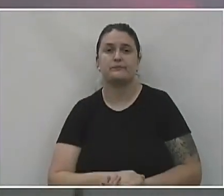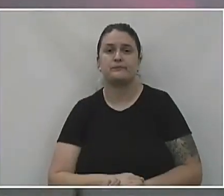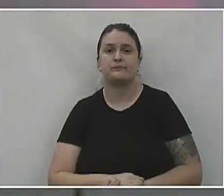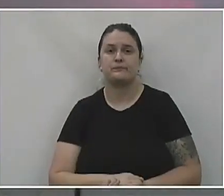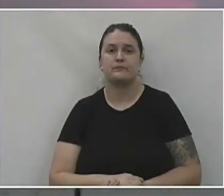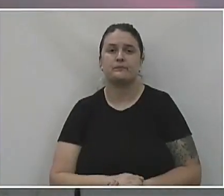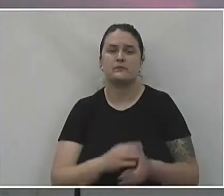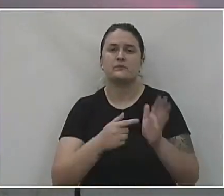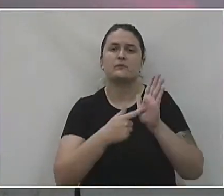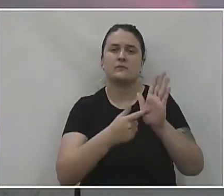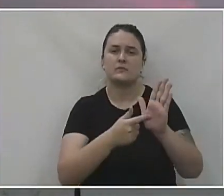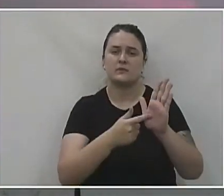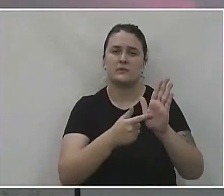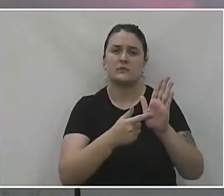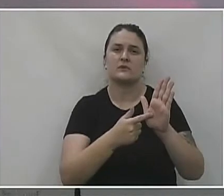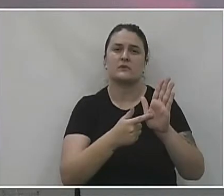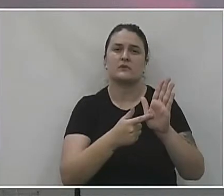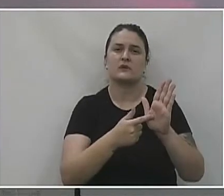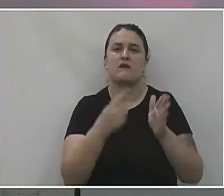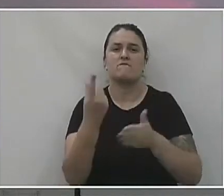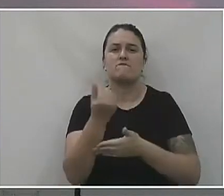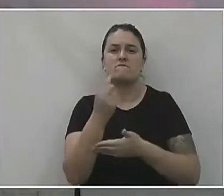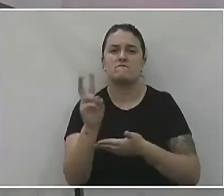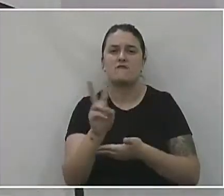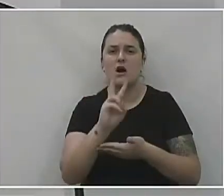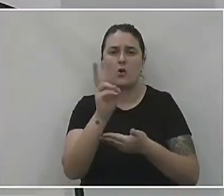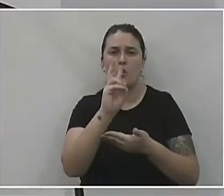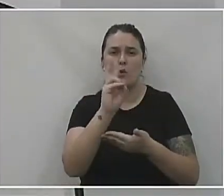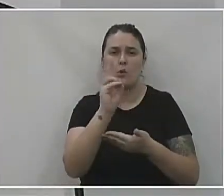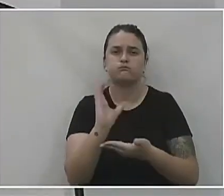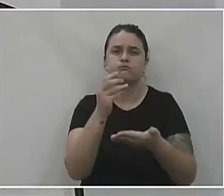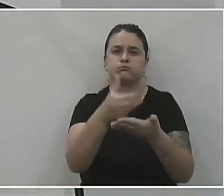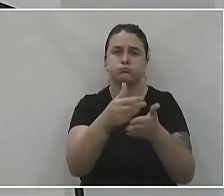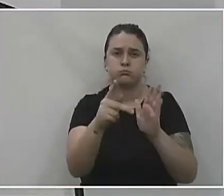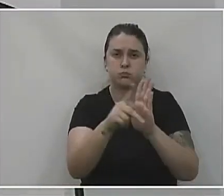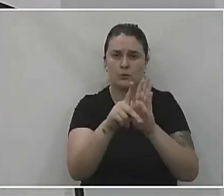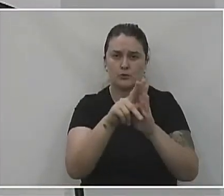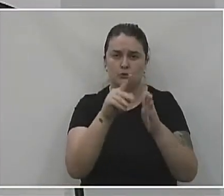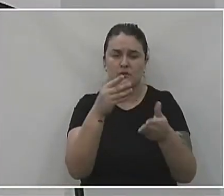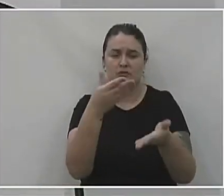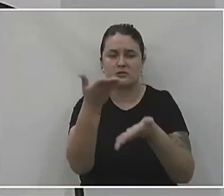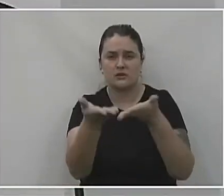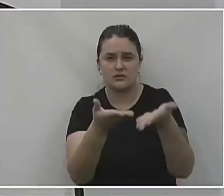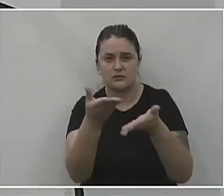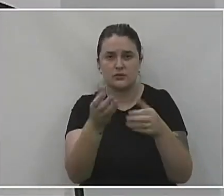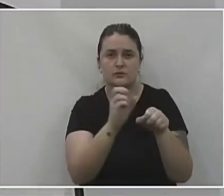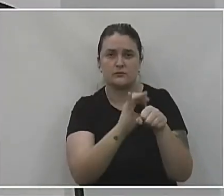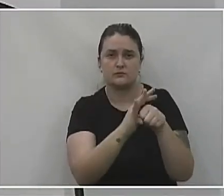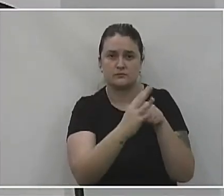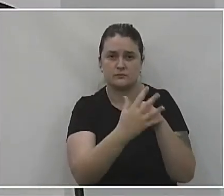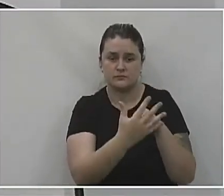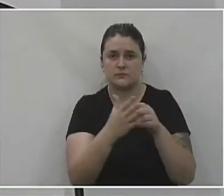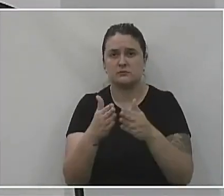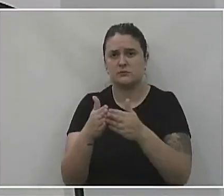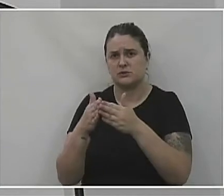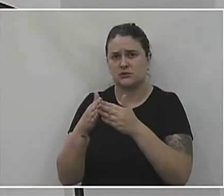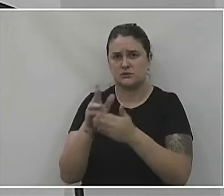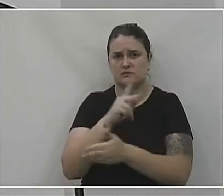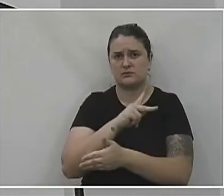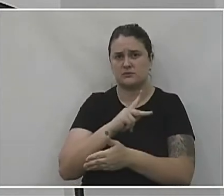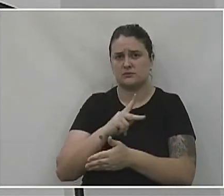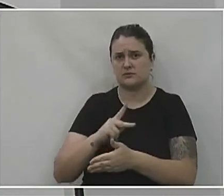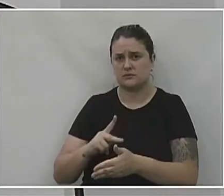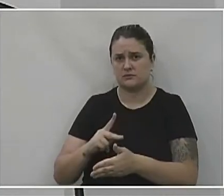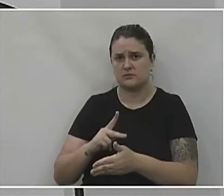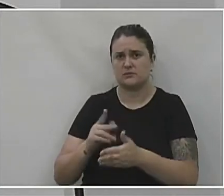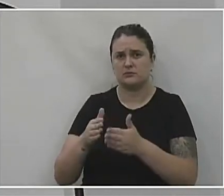Prestação de contas dos recursos destinados ao Covid-19. Nesse momento, com a autorização do nosso presidente aqui